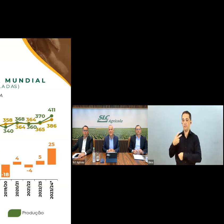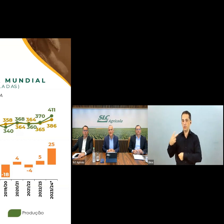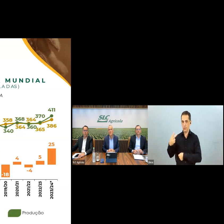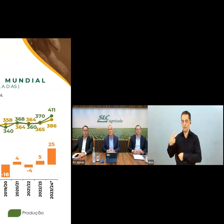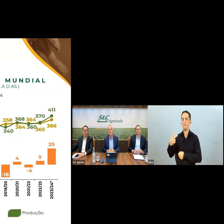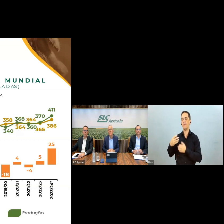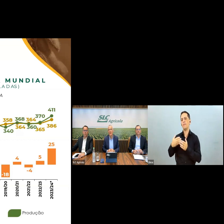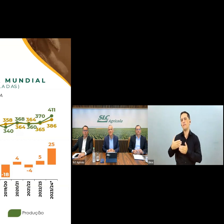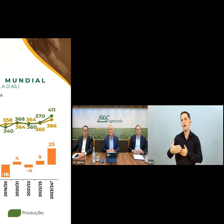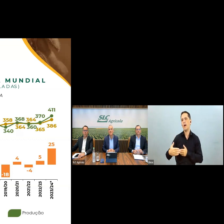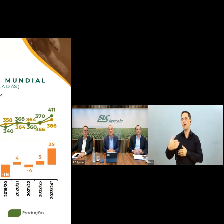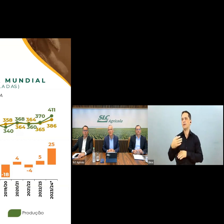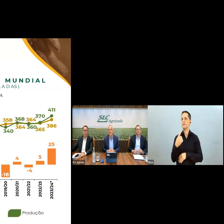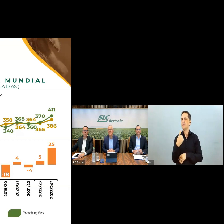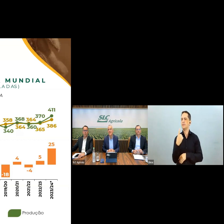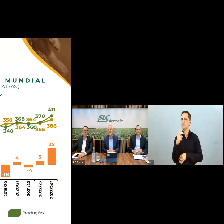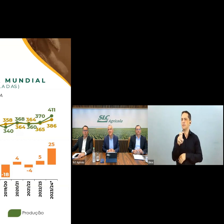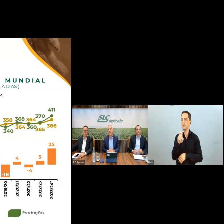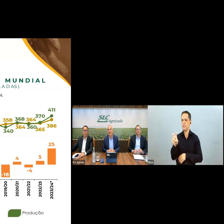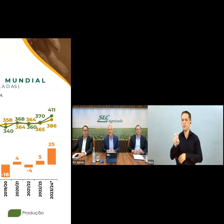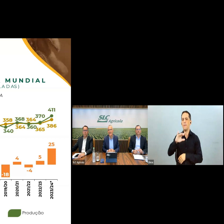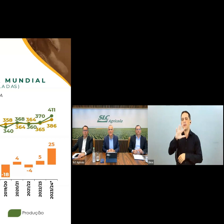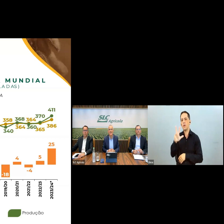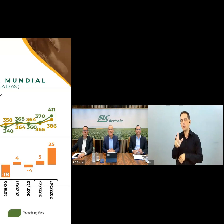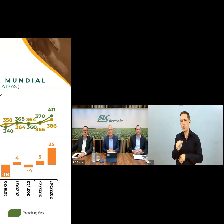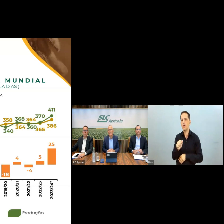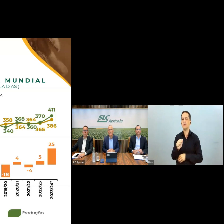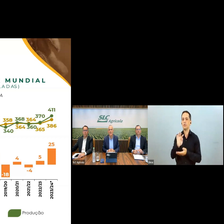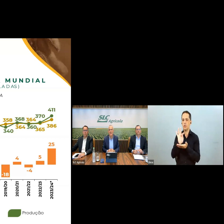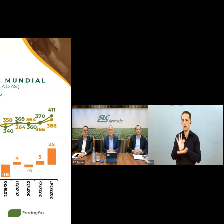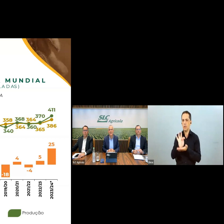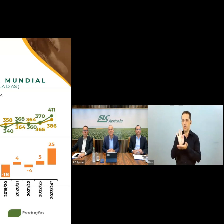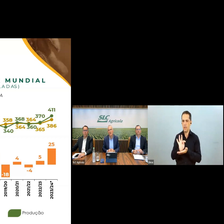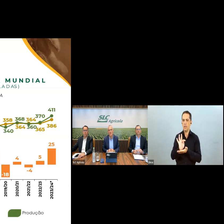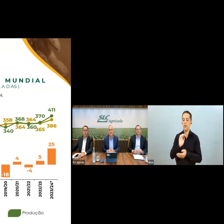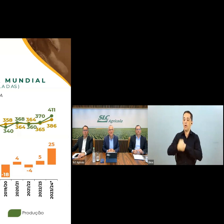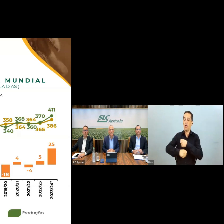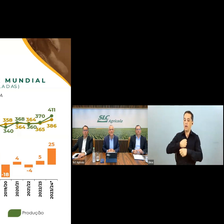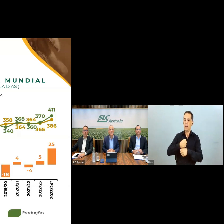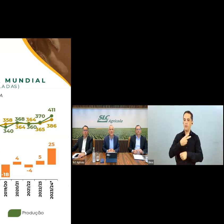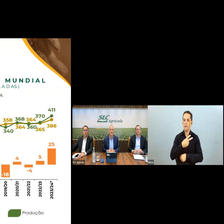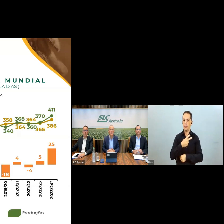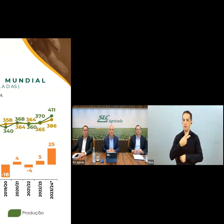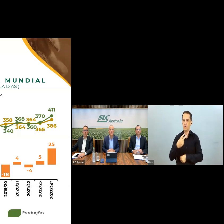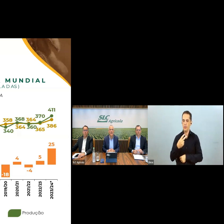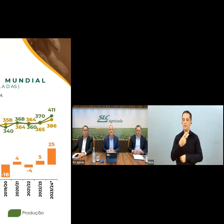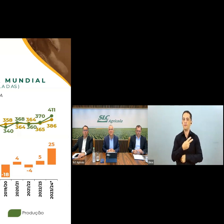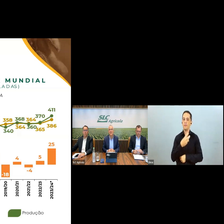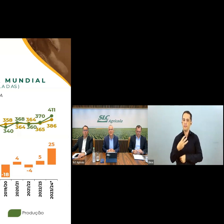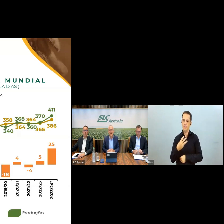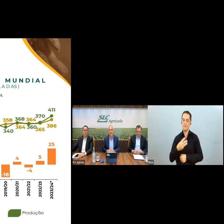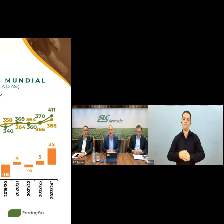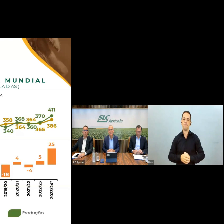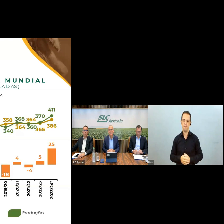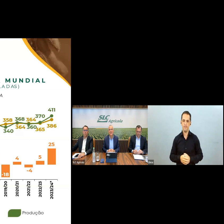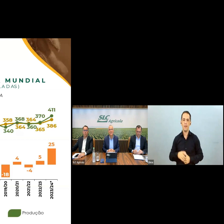de 155 milhões de toneladas na safra 2022-2023, segundo dados